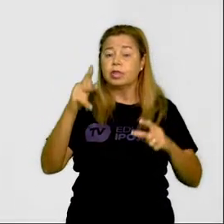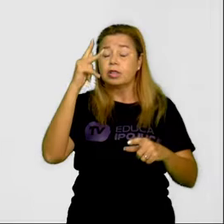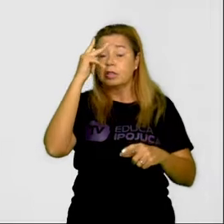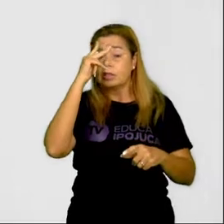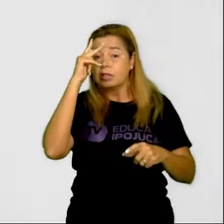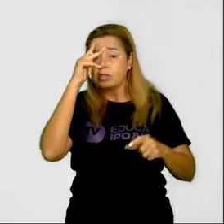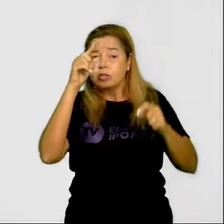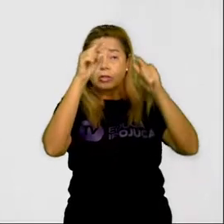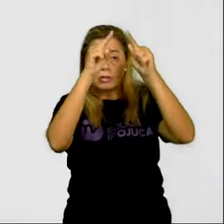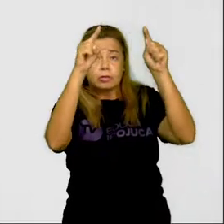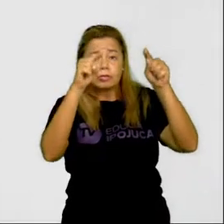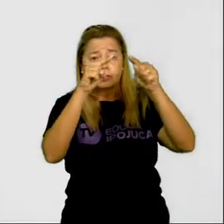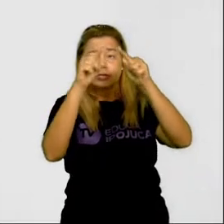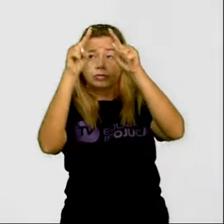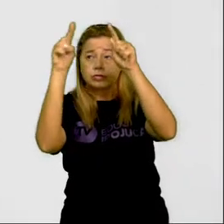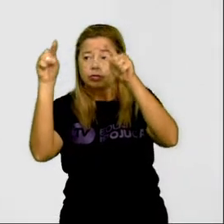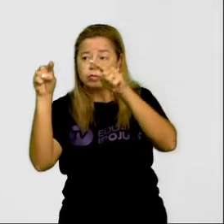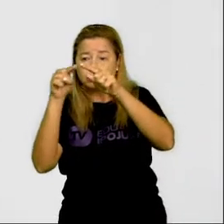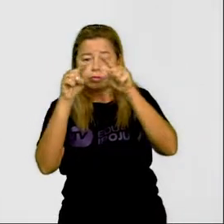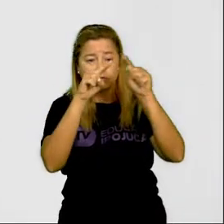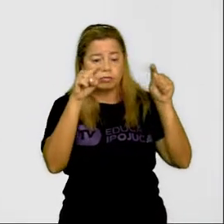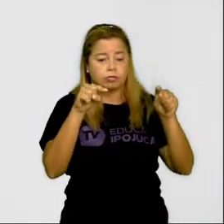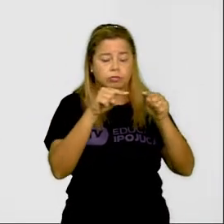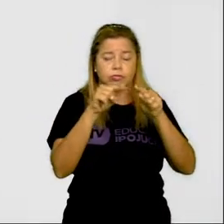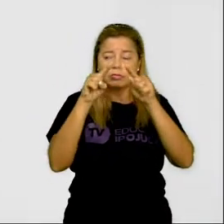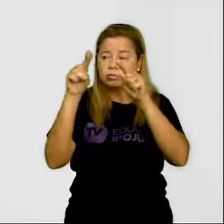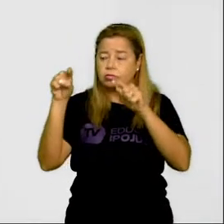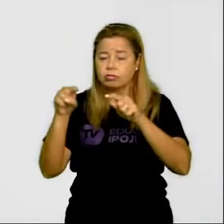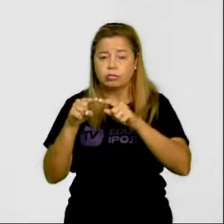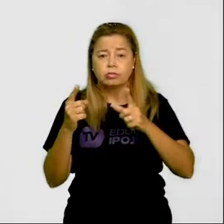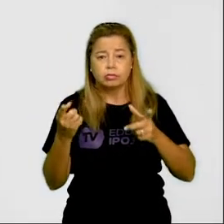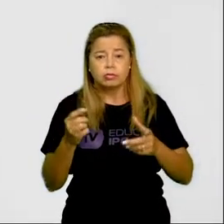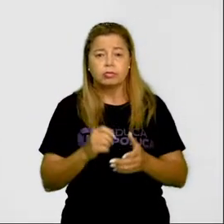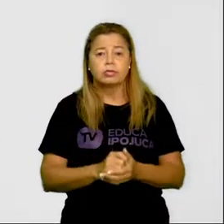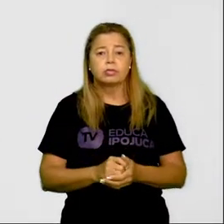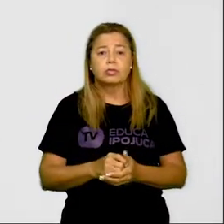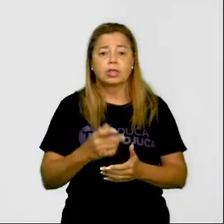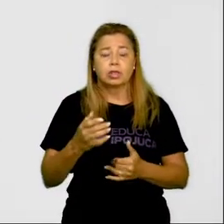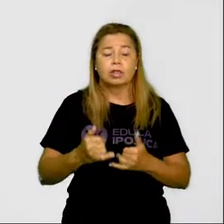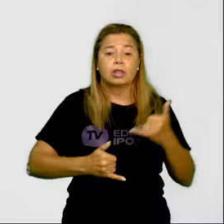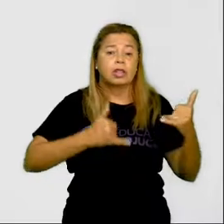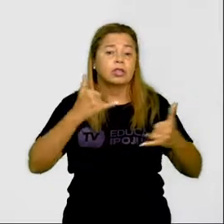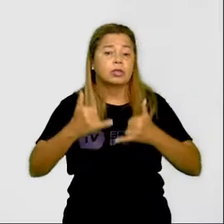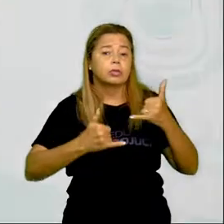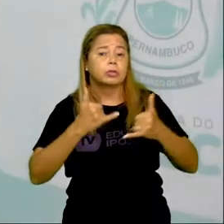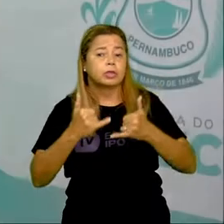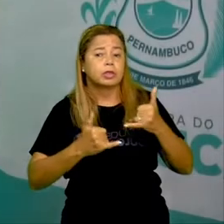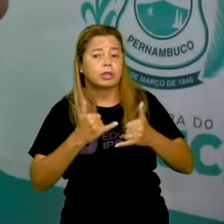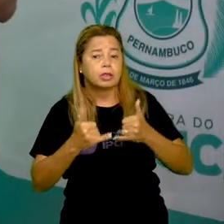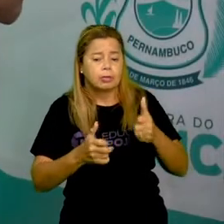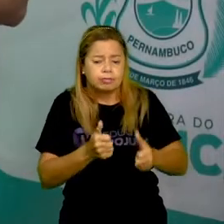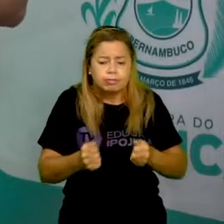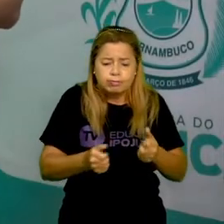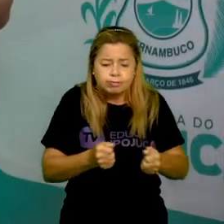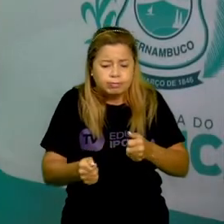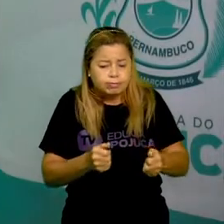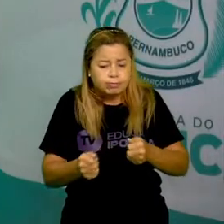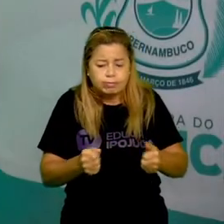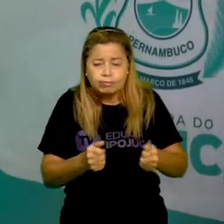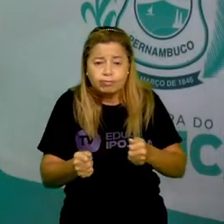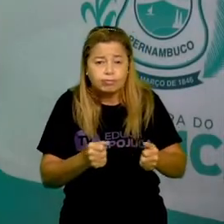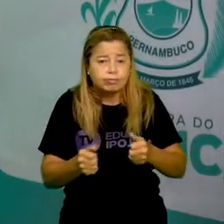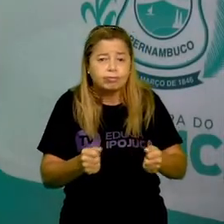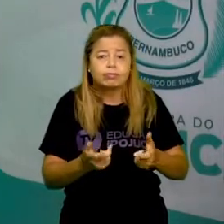quadrinhos também já foram incluídas enquanto expressões artísticas, os jogos eletrônicos também, e a arte digital,